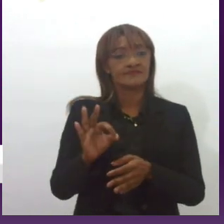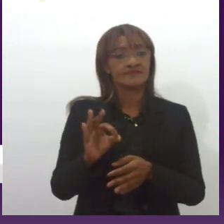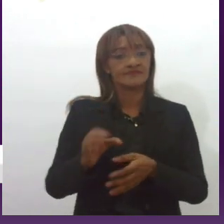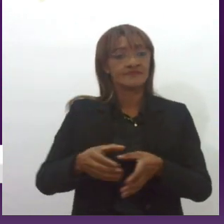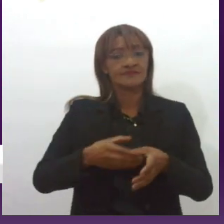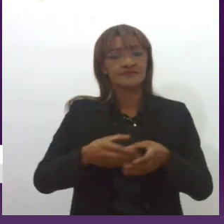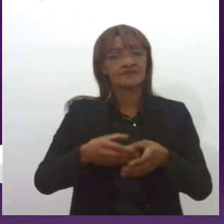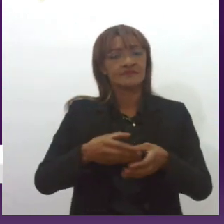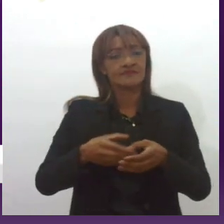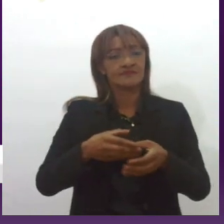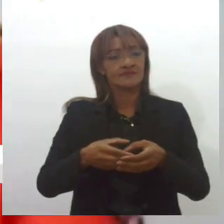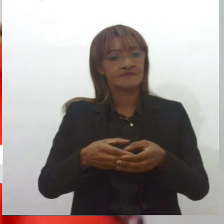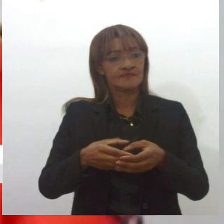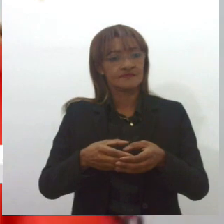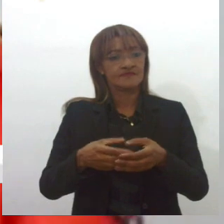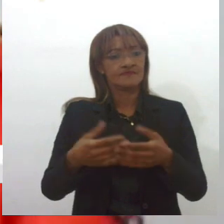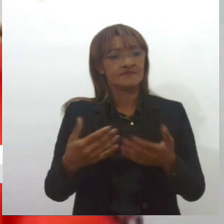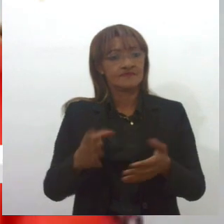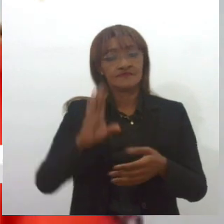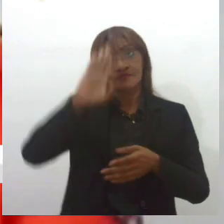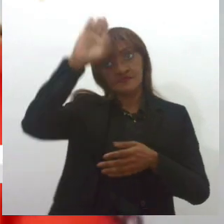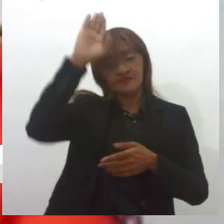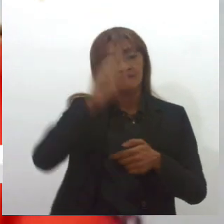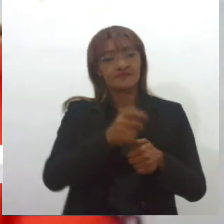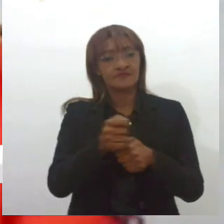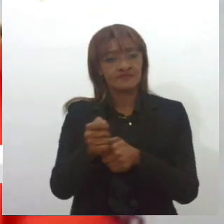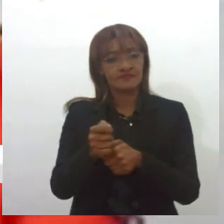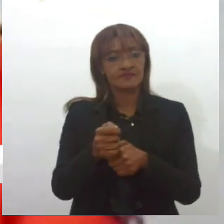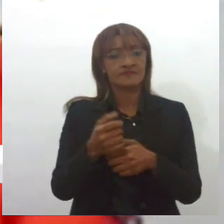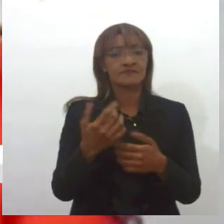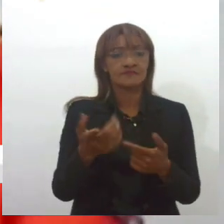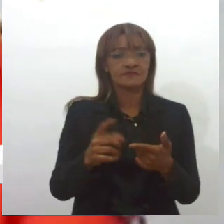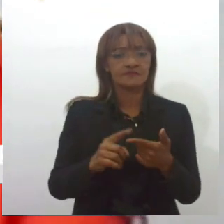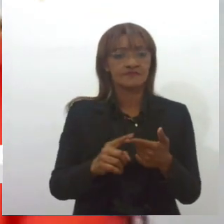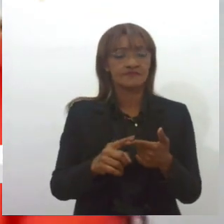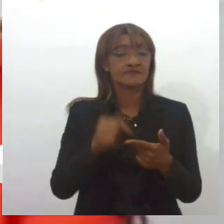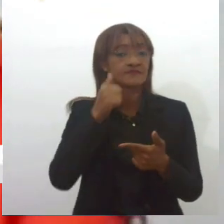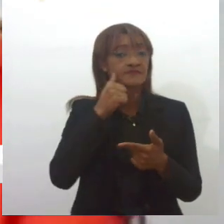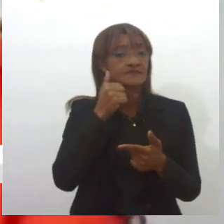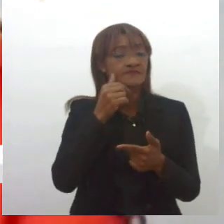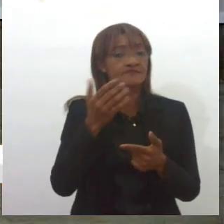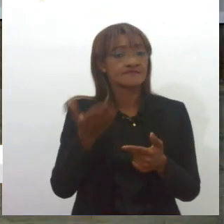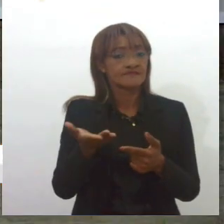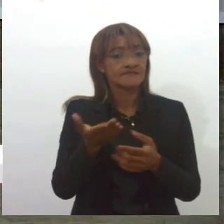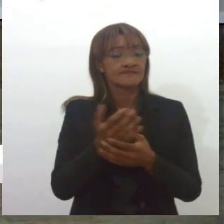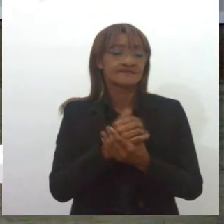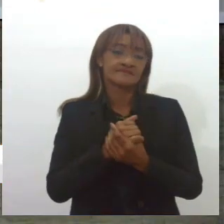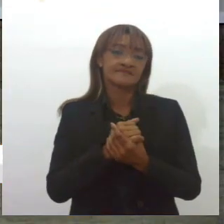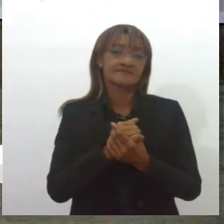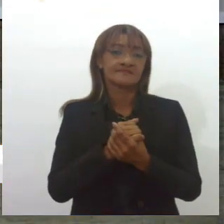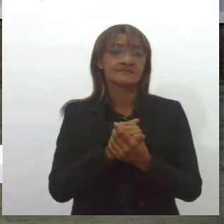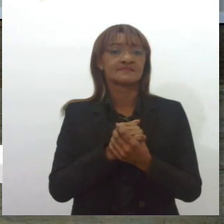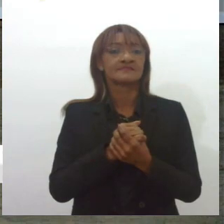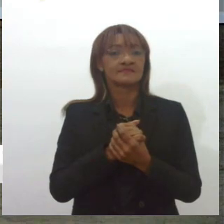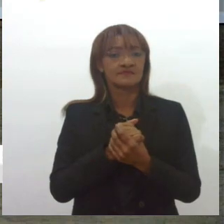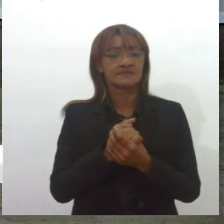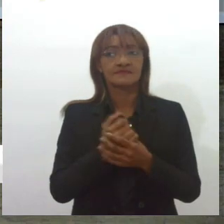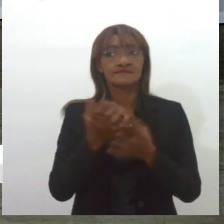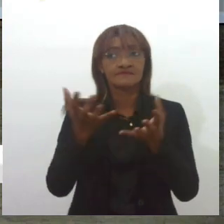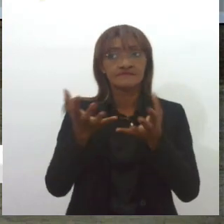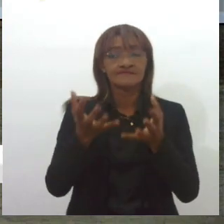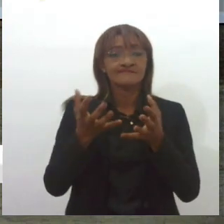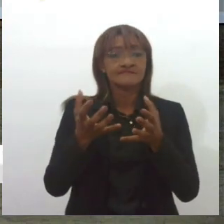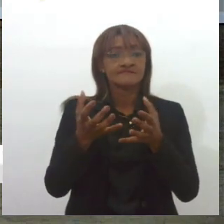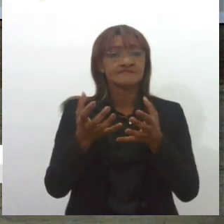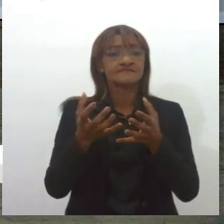públicos para as carreiras de bombeiro e de Polícia Militar para o corpo feminino. Justamente buscando aí esse equilíbrio, né,